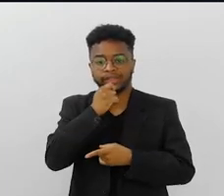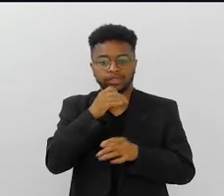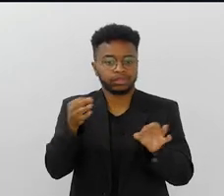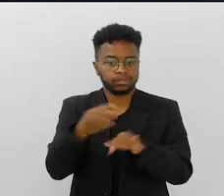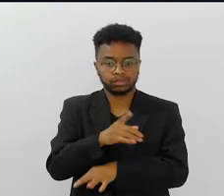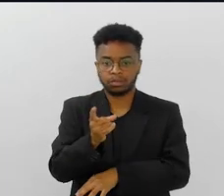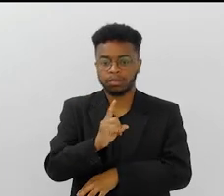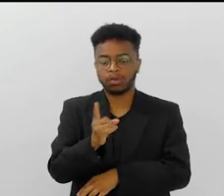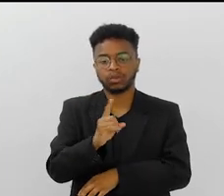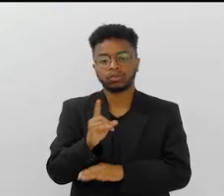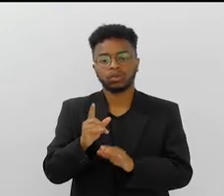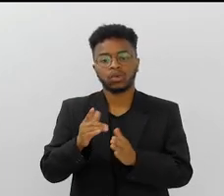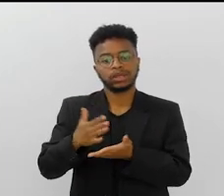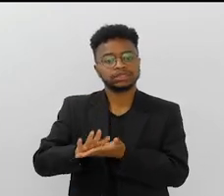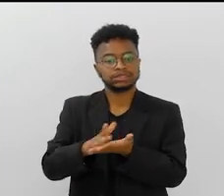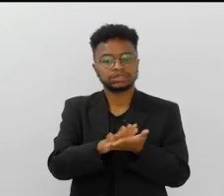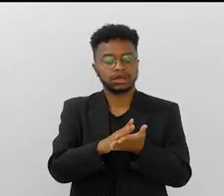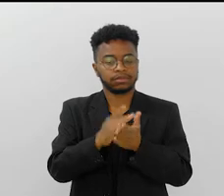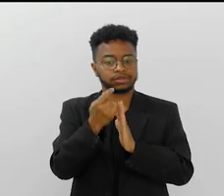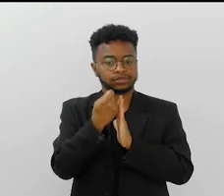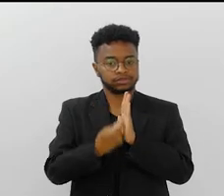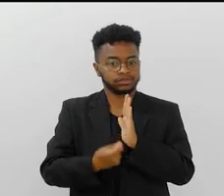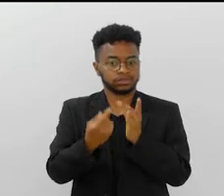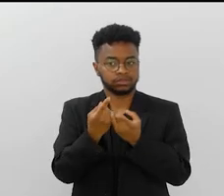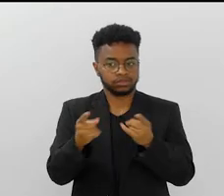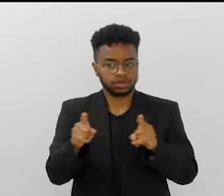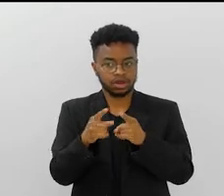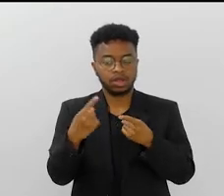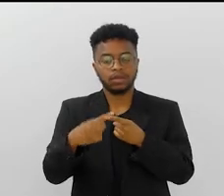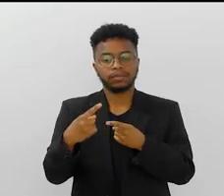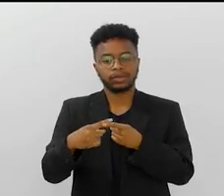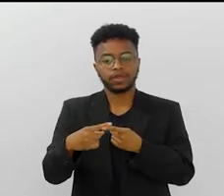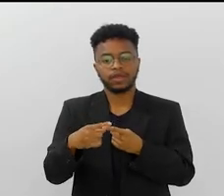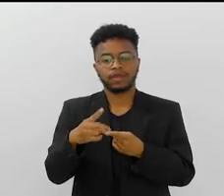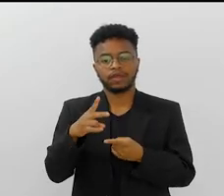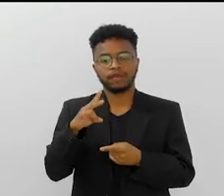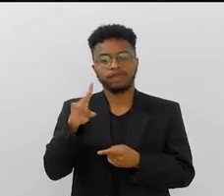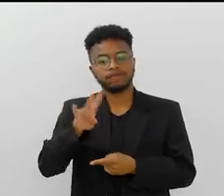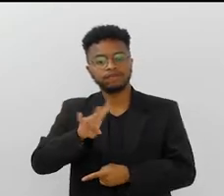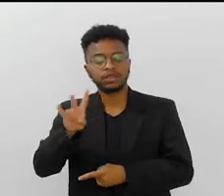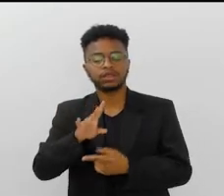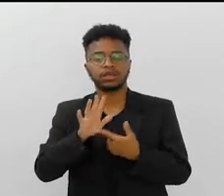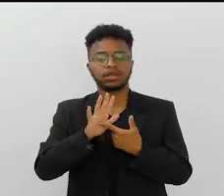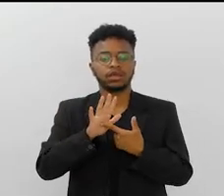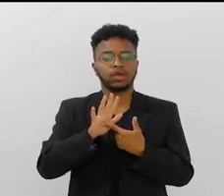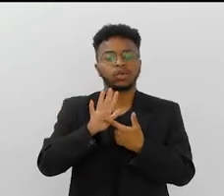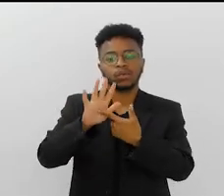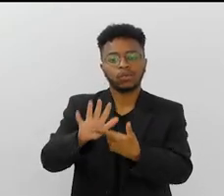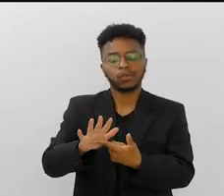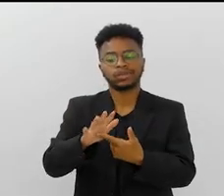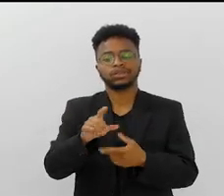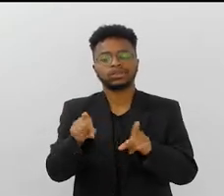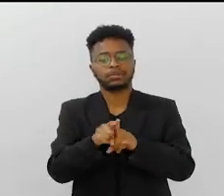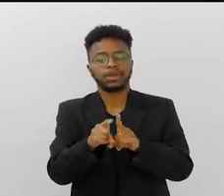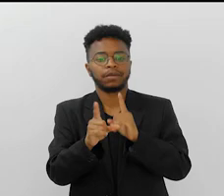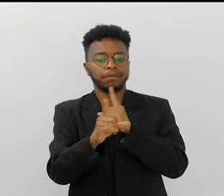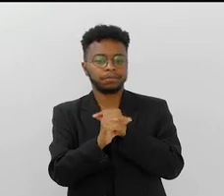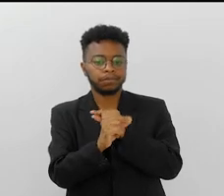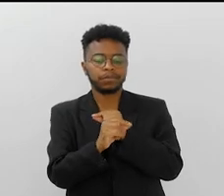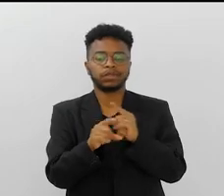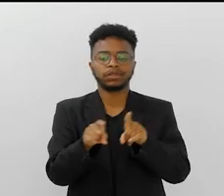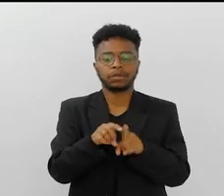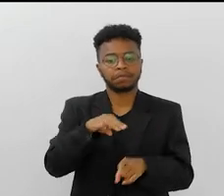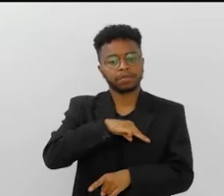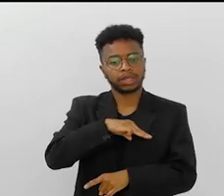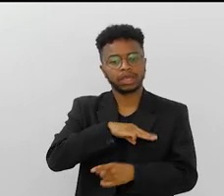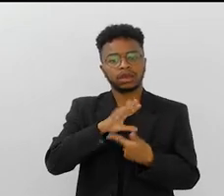ainda. foram escolhidos ainda, normal. Então, assim, a Vila Isabel entrar com o Sol da Vila não tem jeito, a Beja Flora entrar com o Deus da Passarela, a Mangueira entrar com